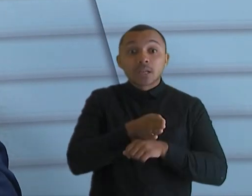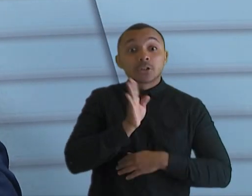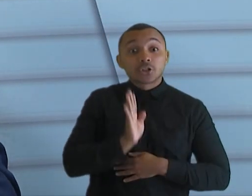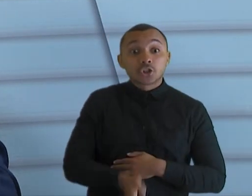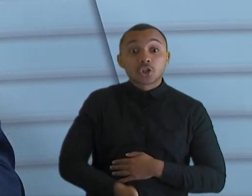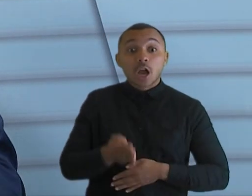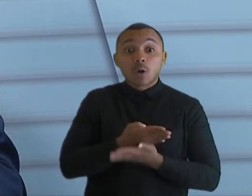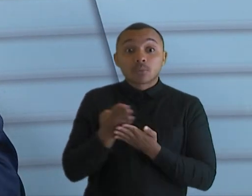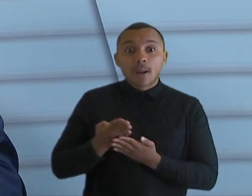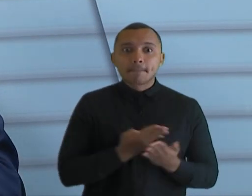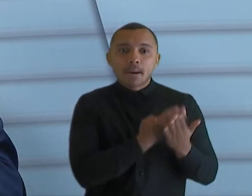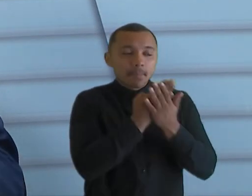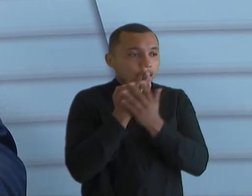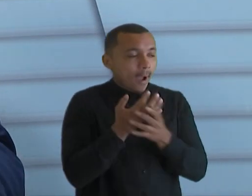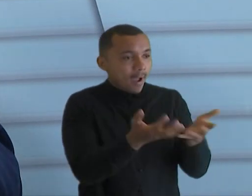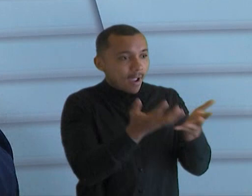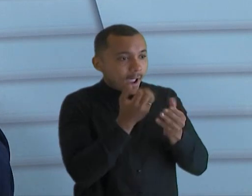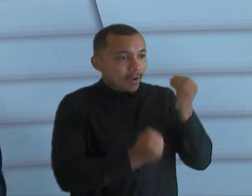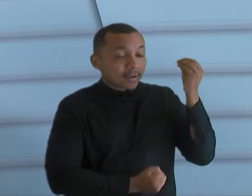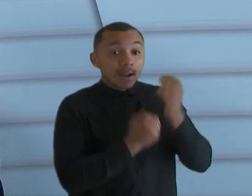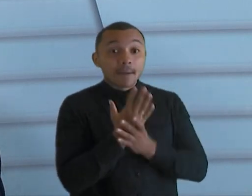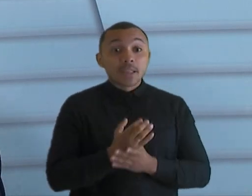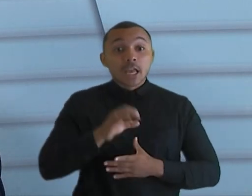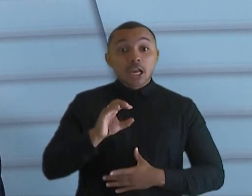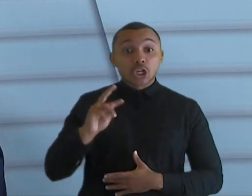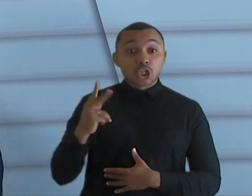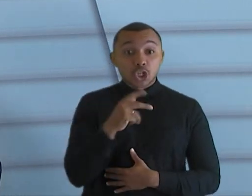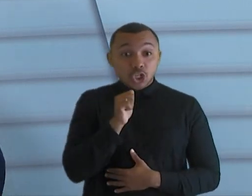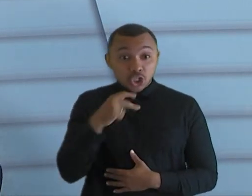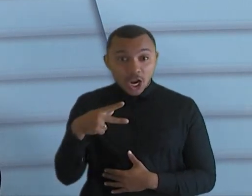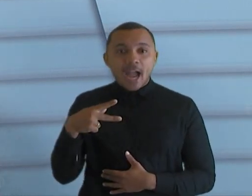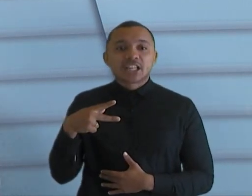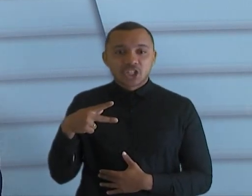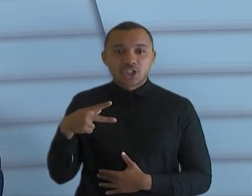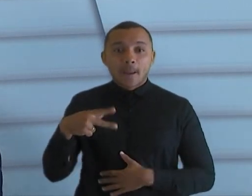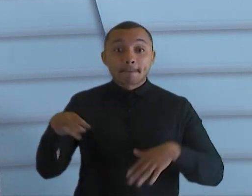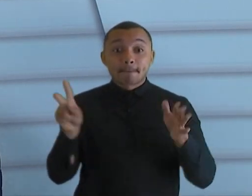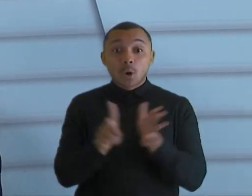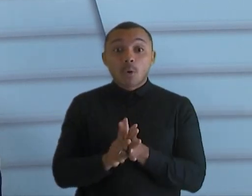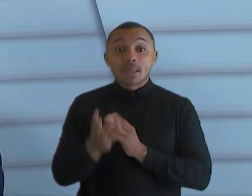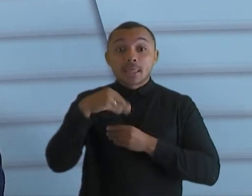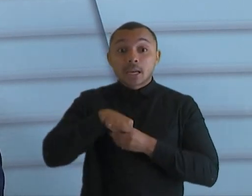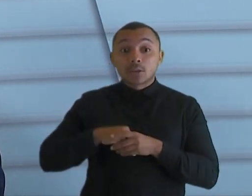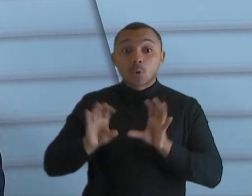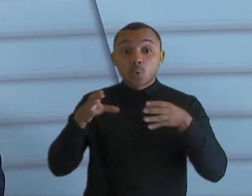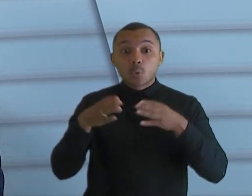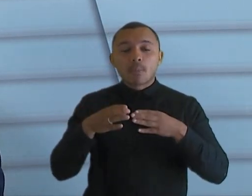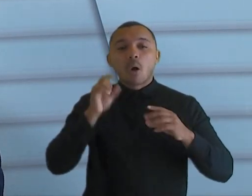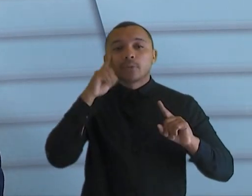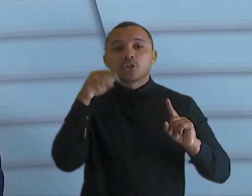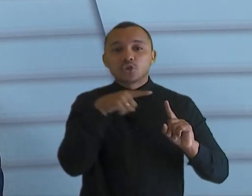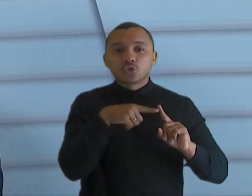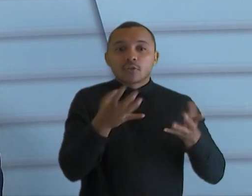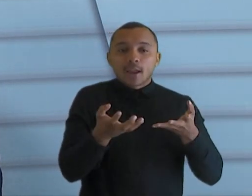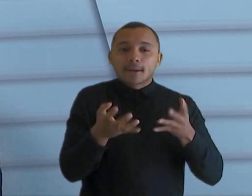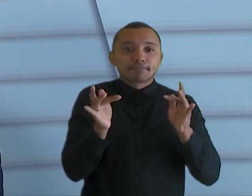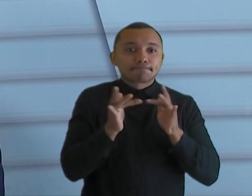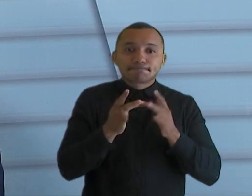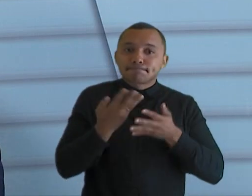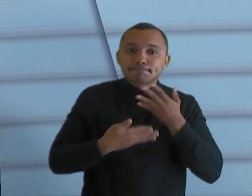estudando a criação do chat GPT próprio do tribunal. Nosso objetivo é, são dois objetivos com inteligência artificial.